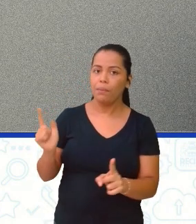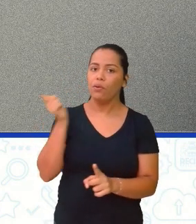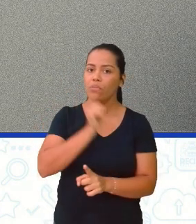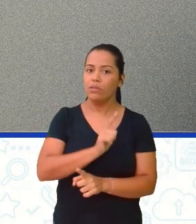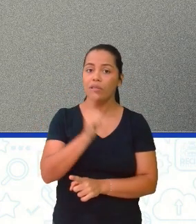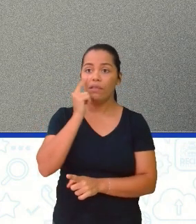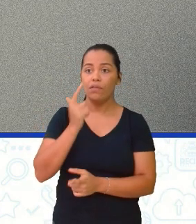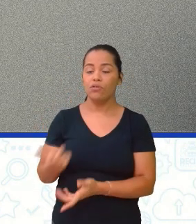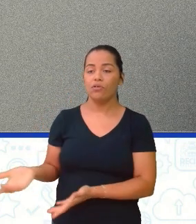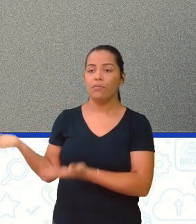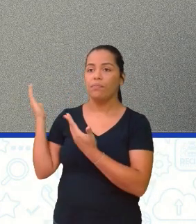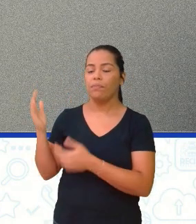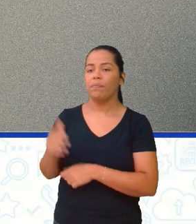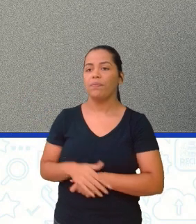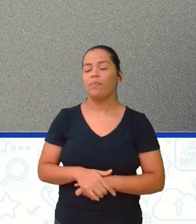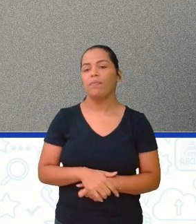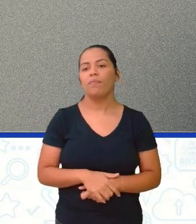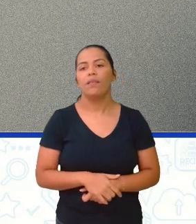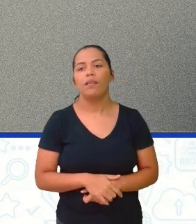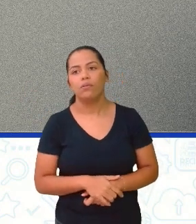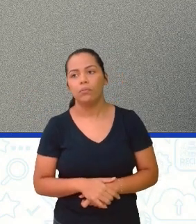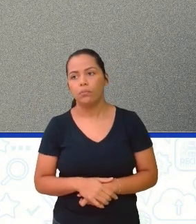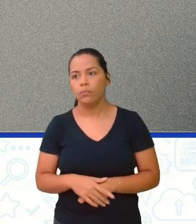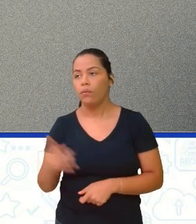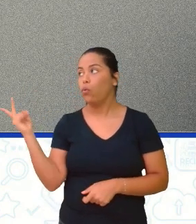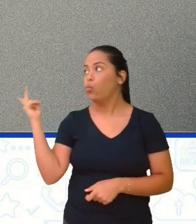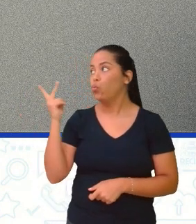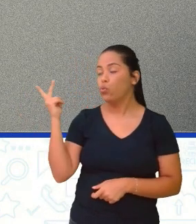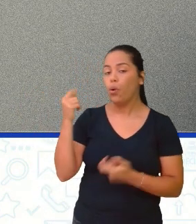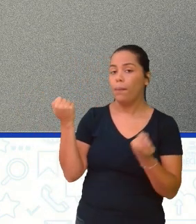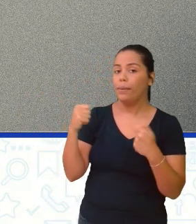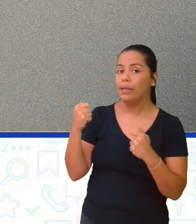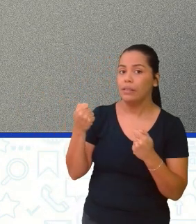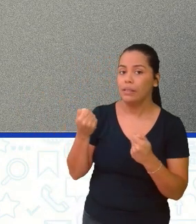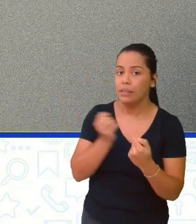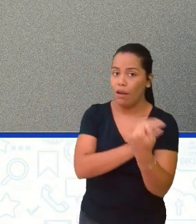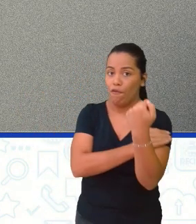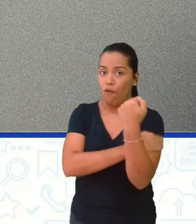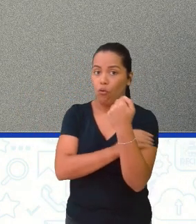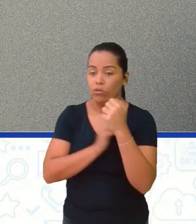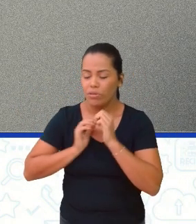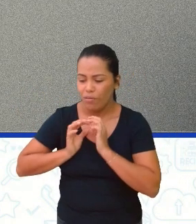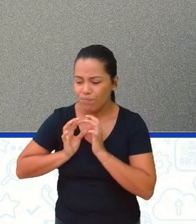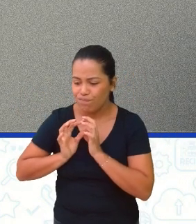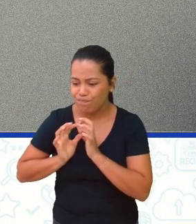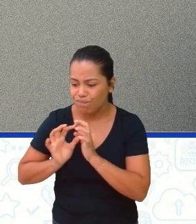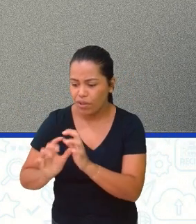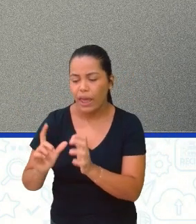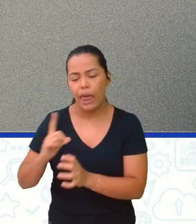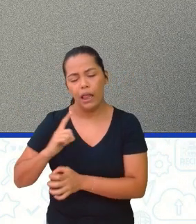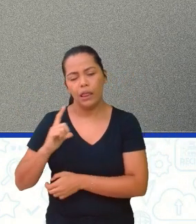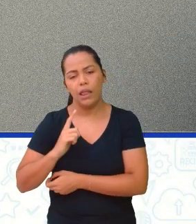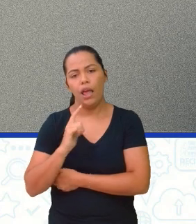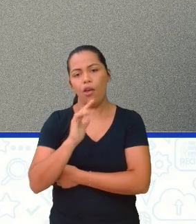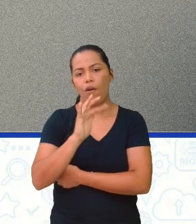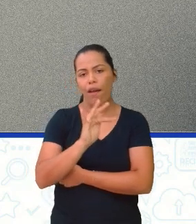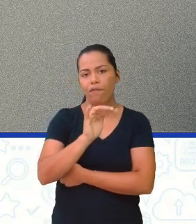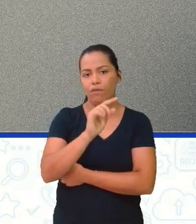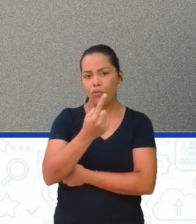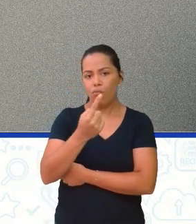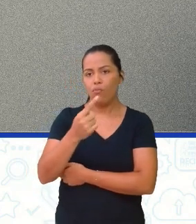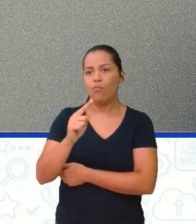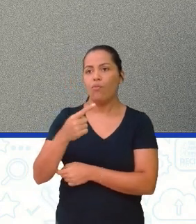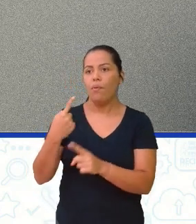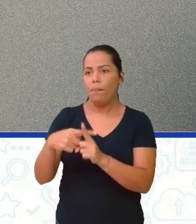acontecer. Então, eles precisam de colocar forças, e aí eu vou contar com a força 1 e a força 2, e a